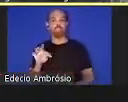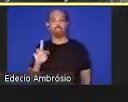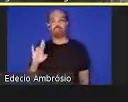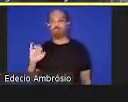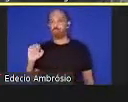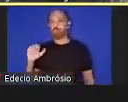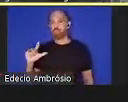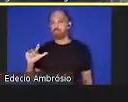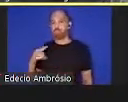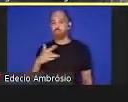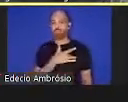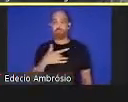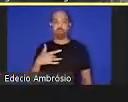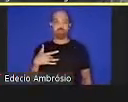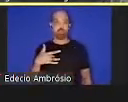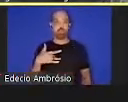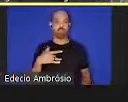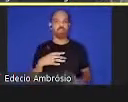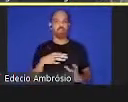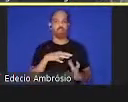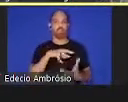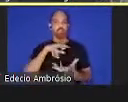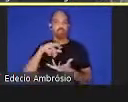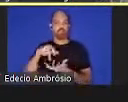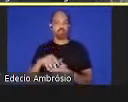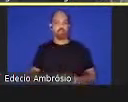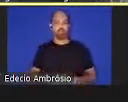Global. André, também presidente